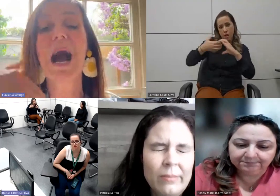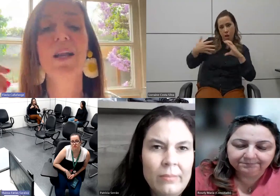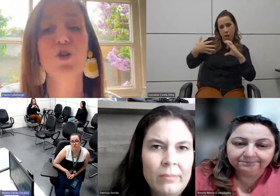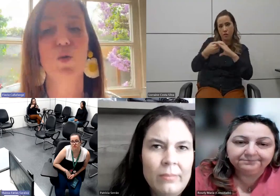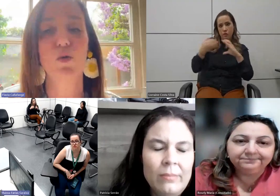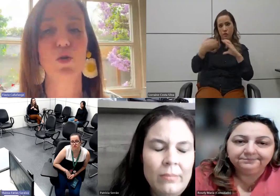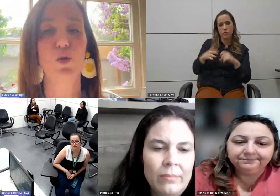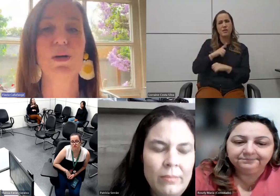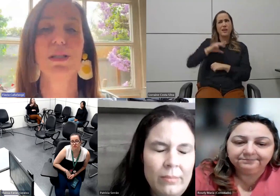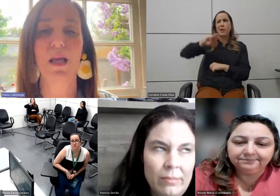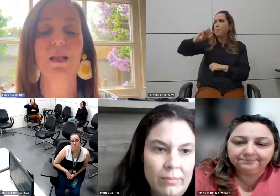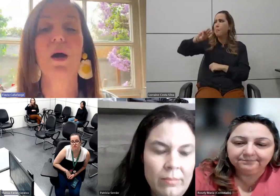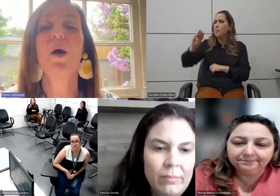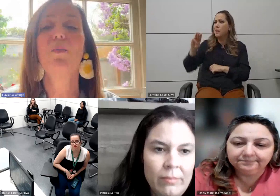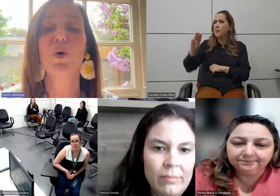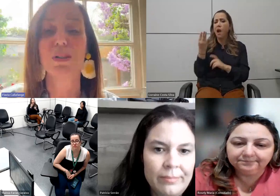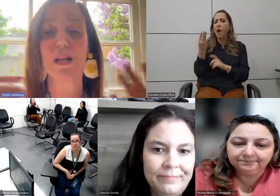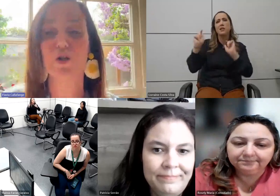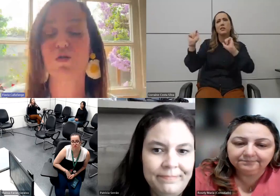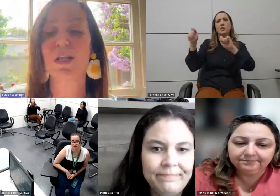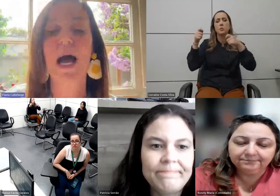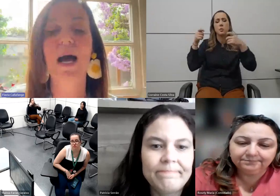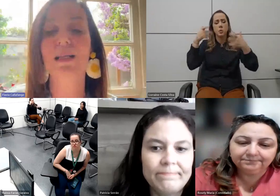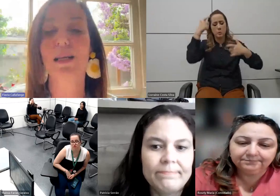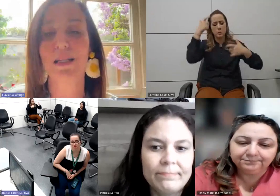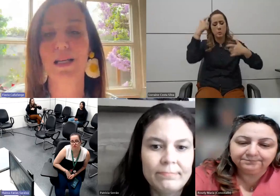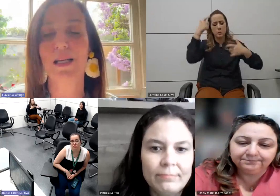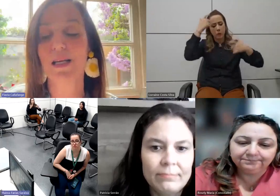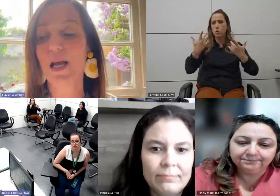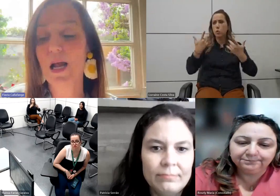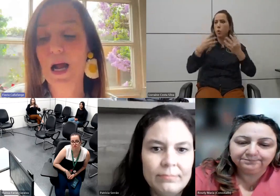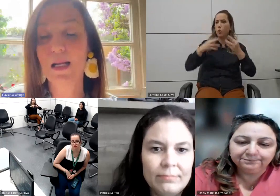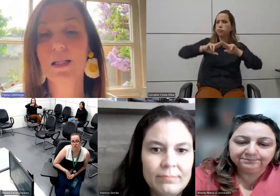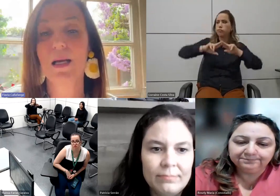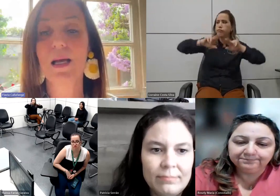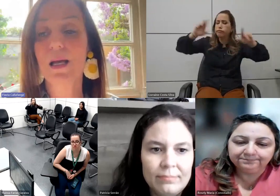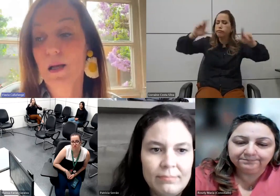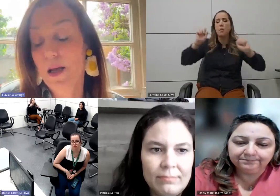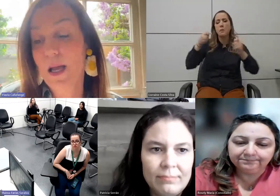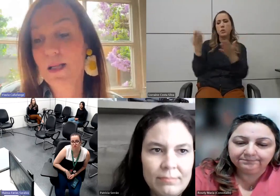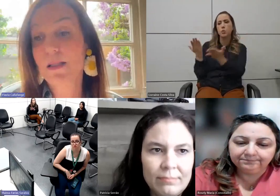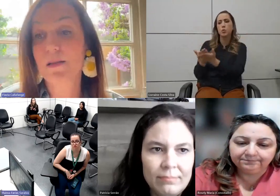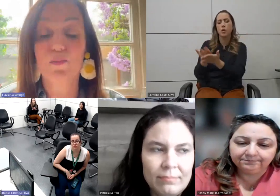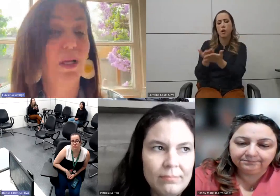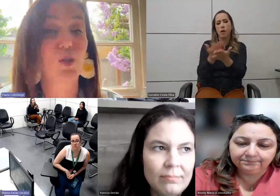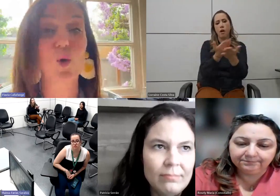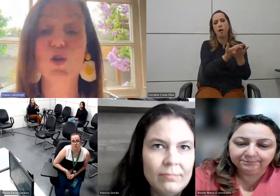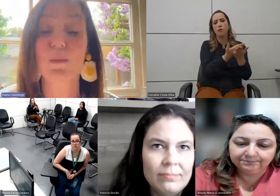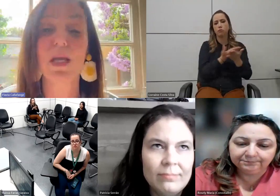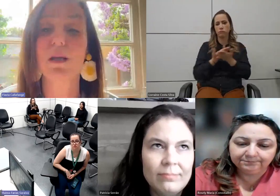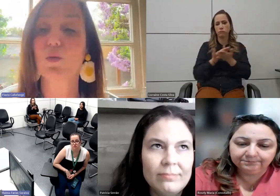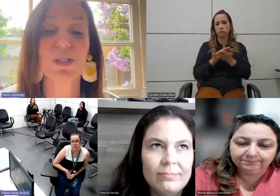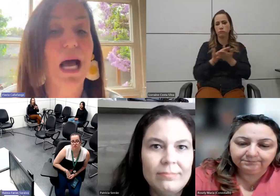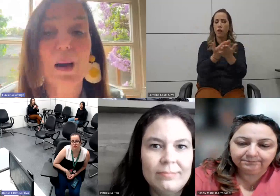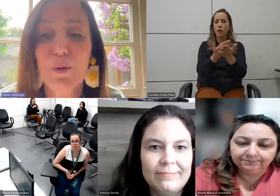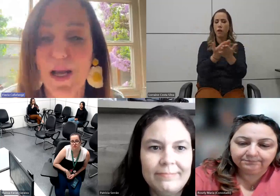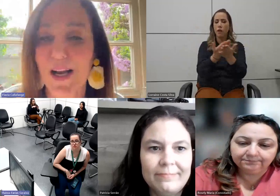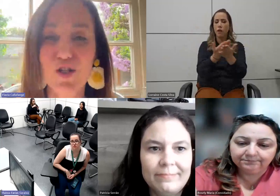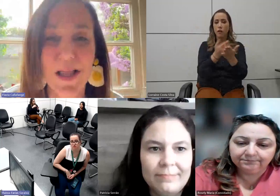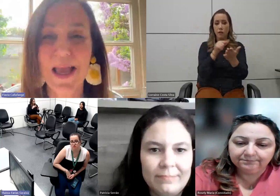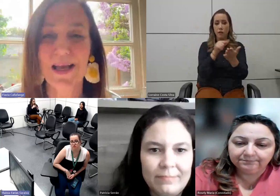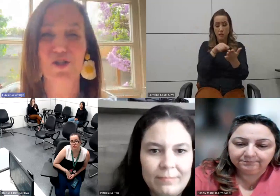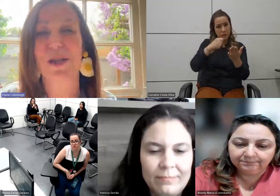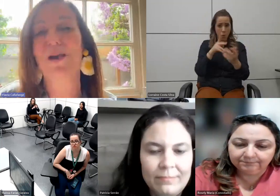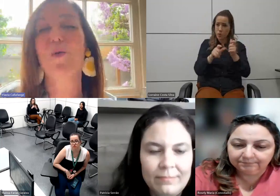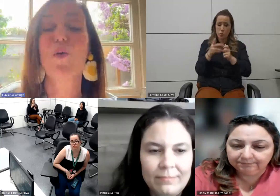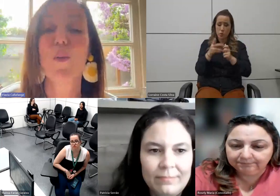milhares de condições ainda por serem estudadas e ainda pessoas também que não sabem o